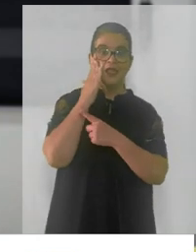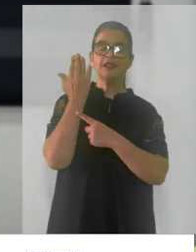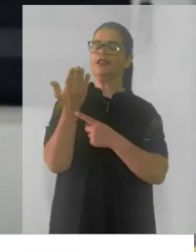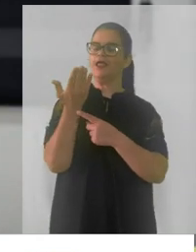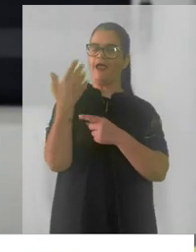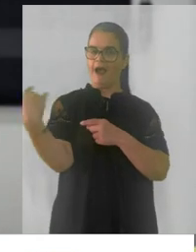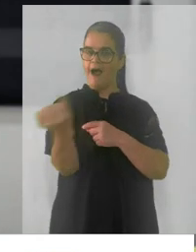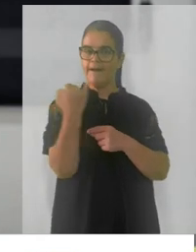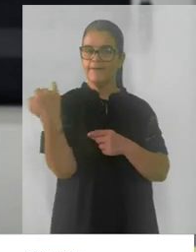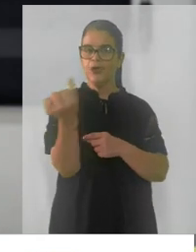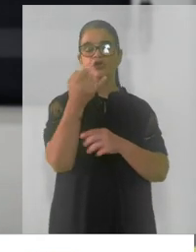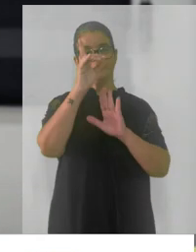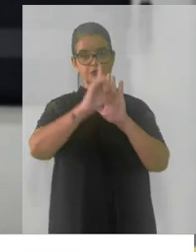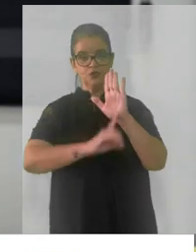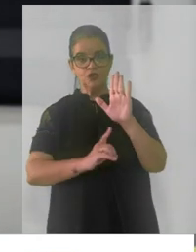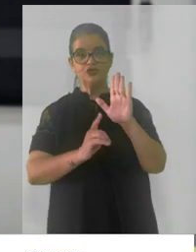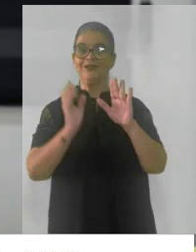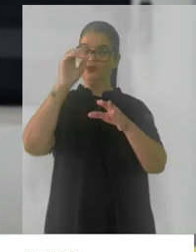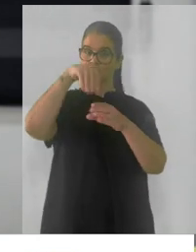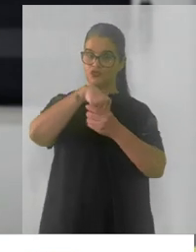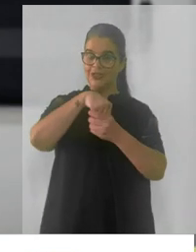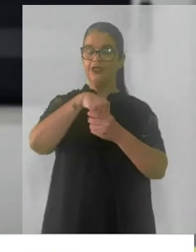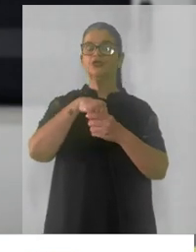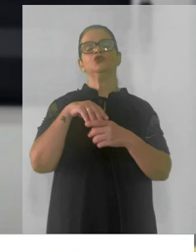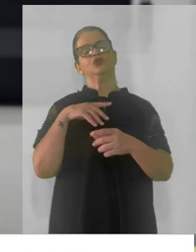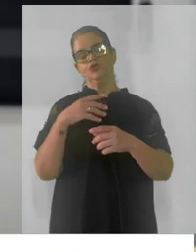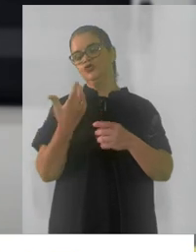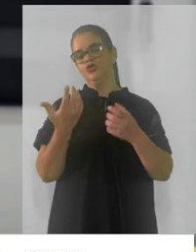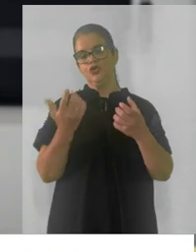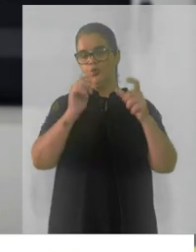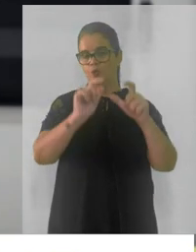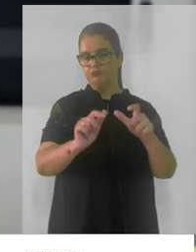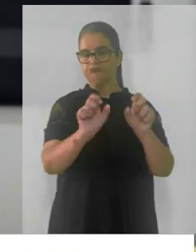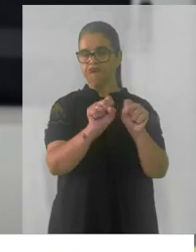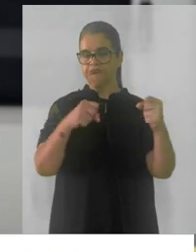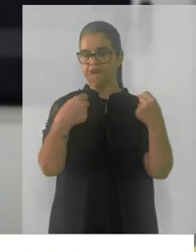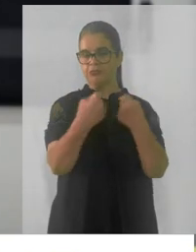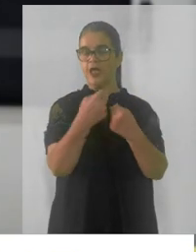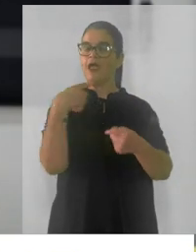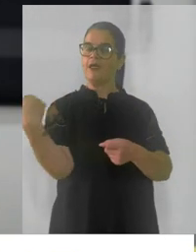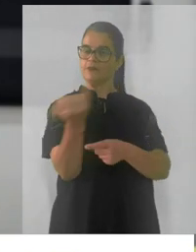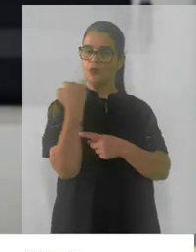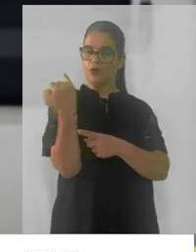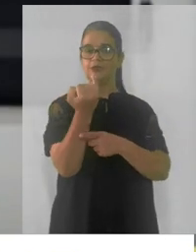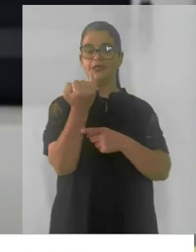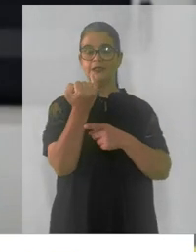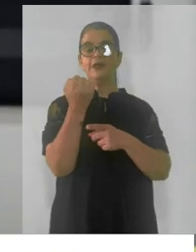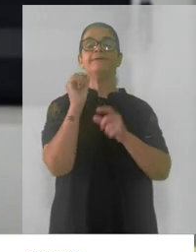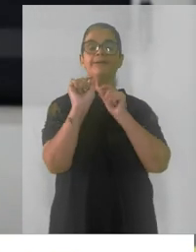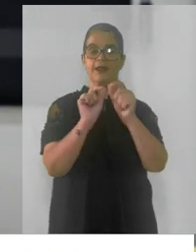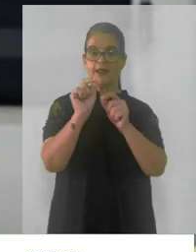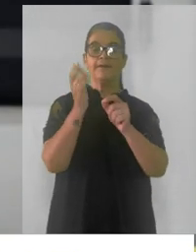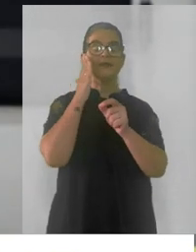importância dos direitos dentro de uma organização social é fundamental para entender como a